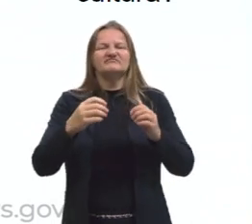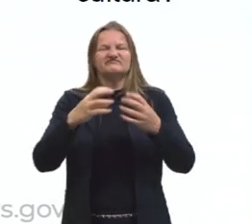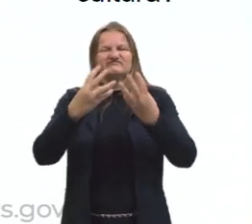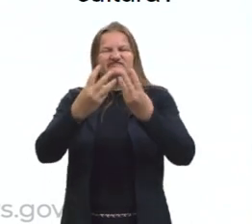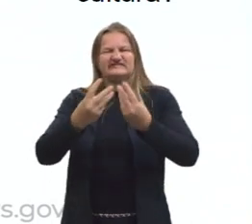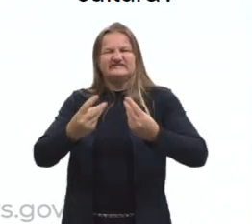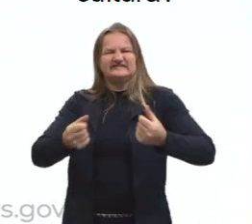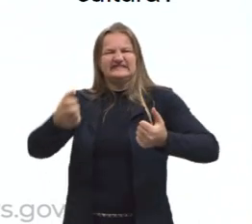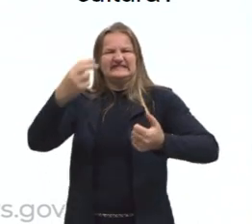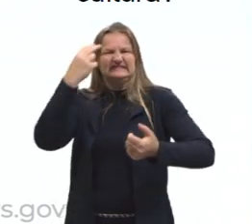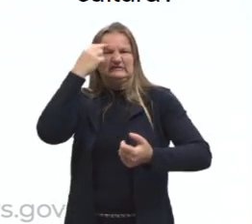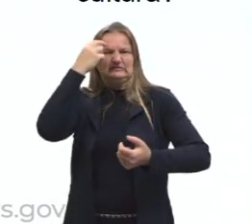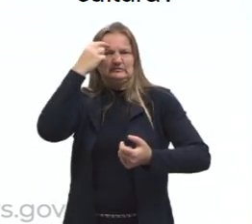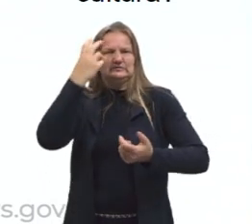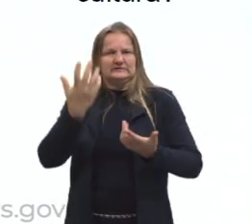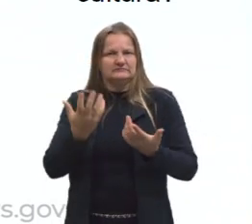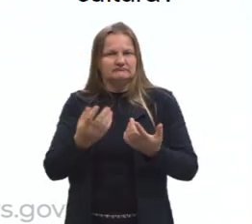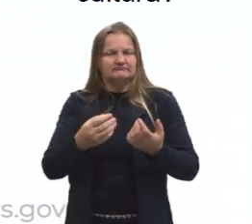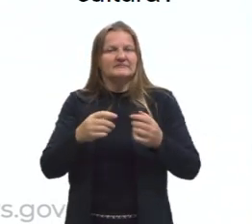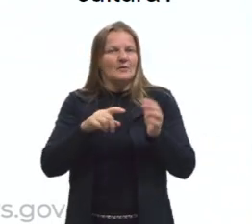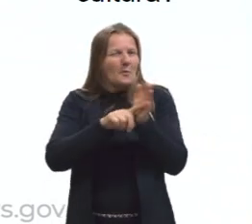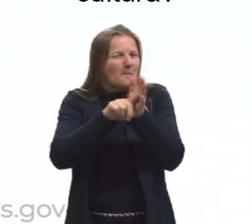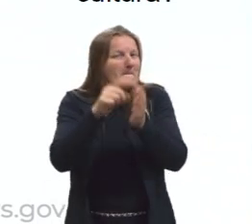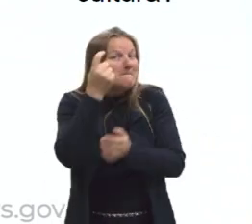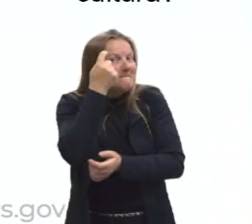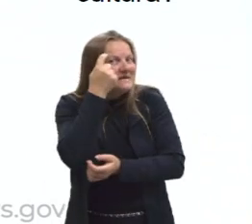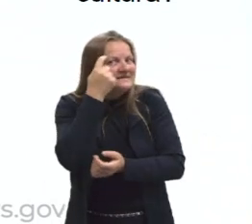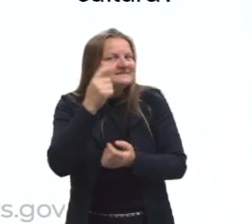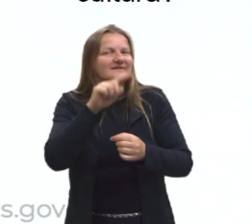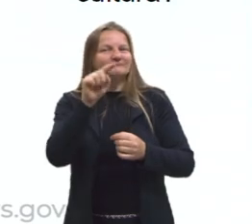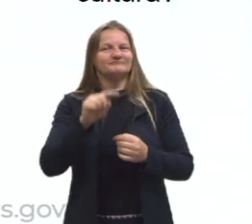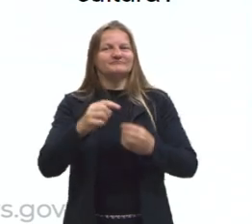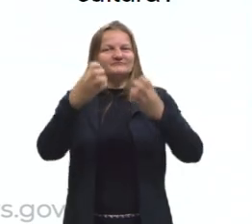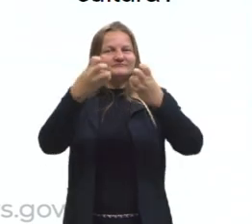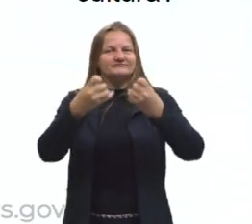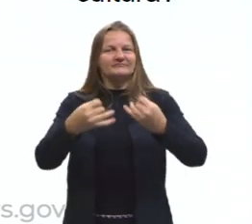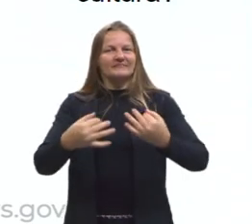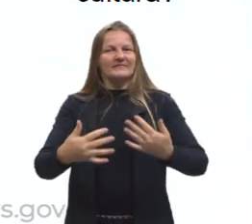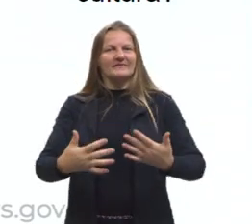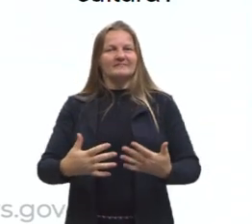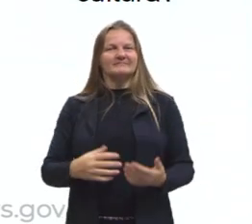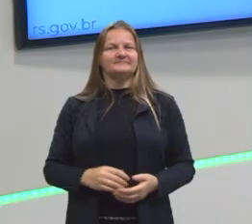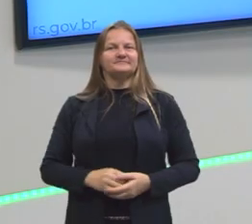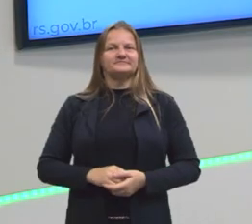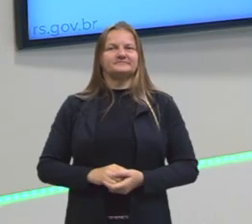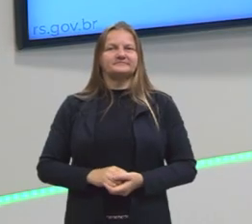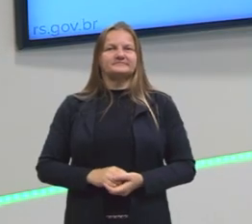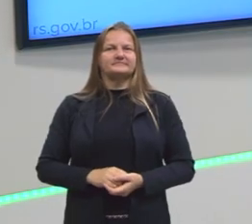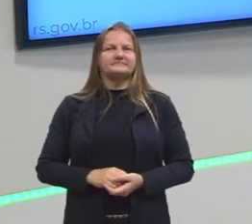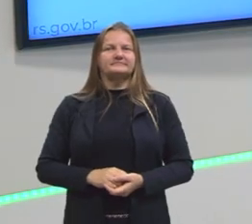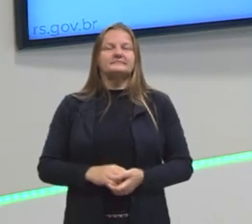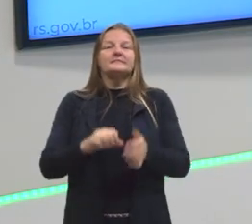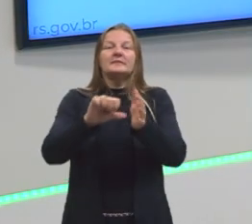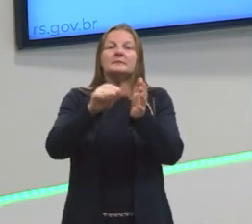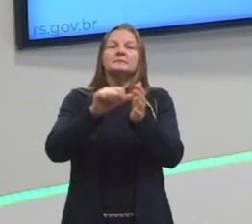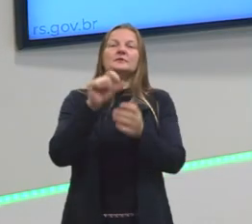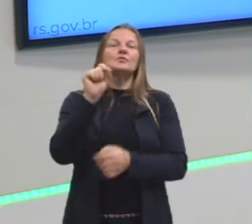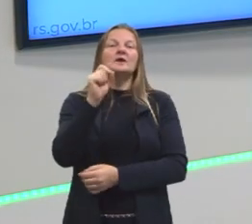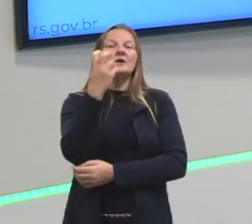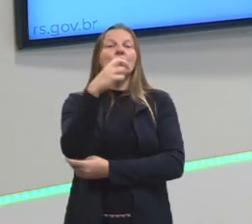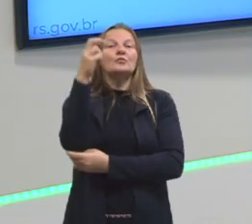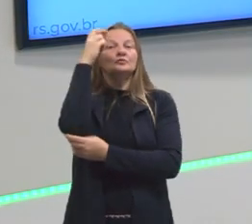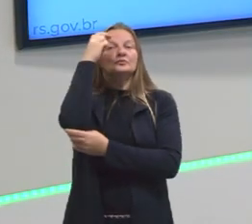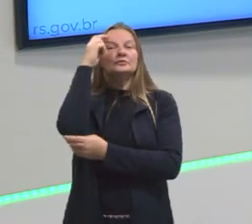a nossa cultura? Bueno, vamos lá, vamos começar a esmiuçar esse troço aí. Primeiro, que é cultura?